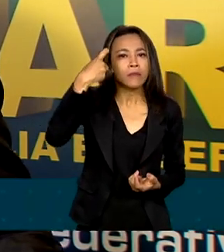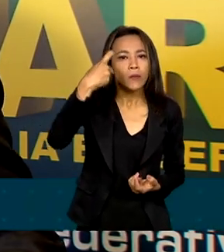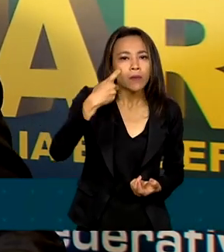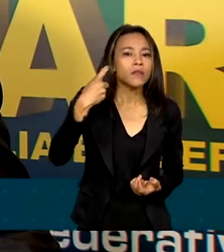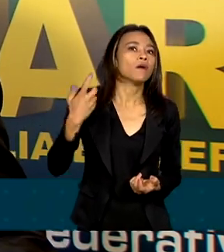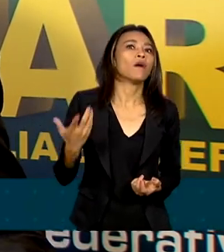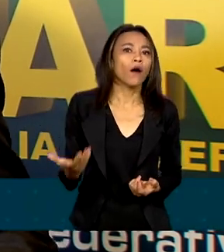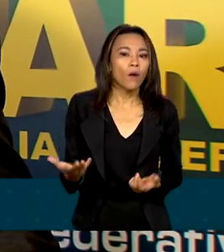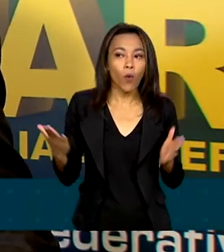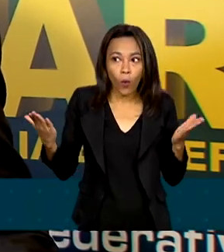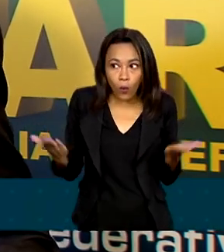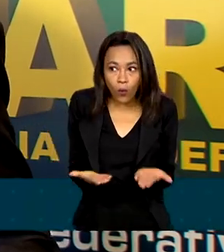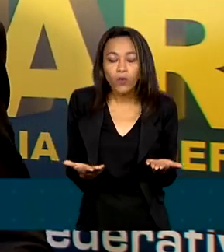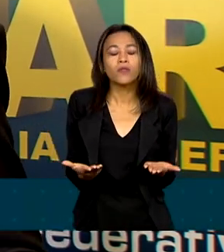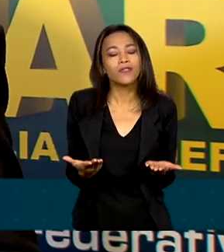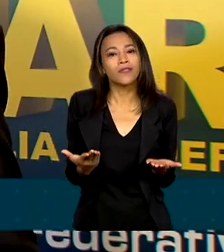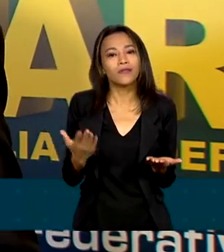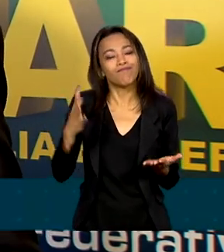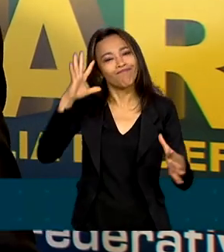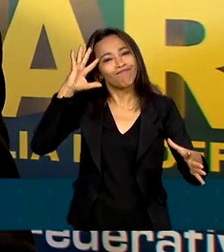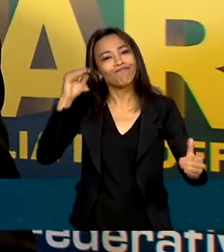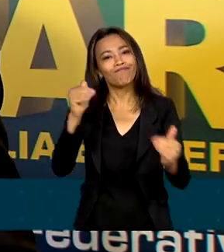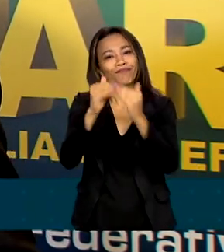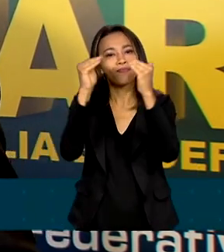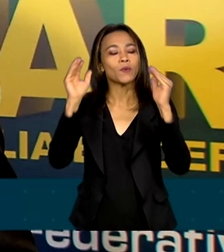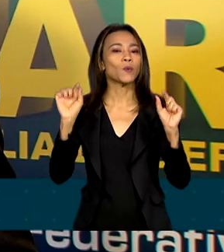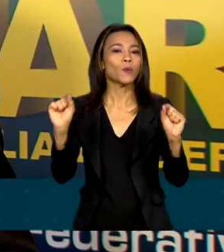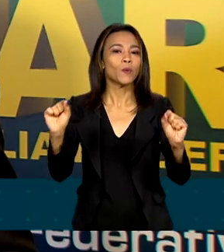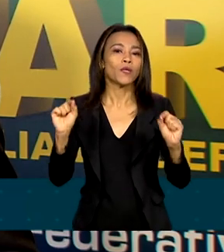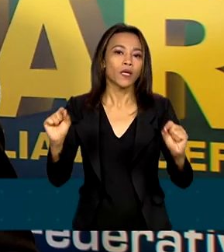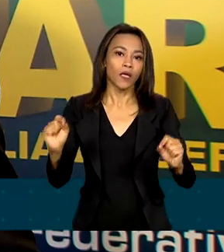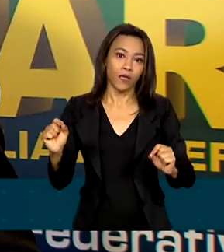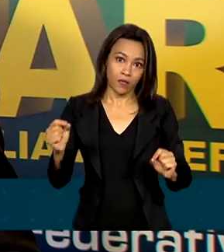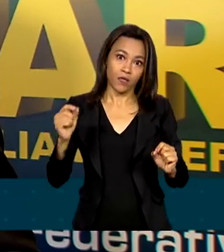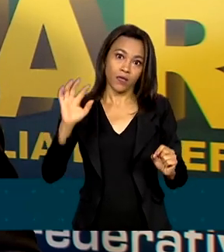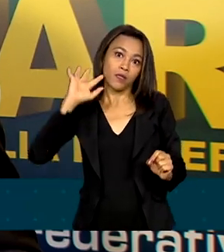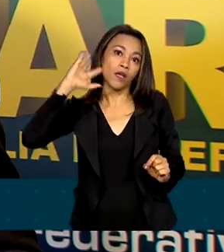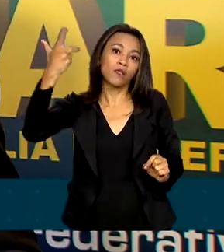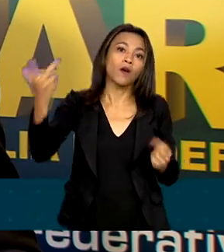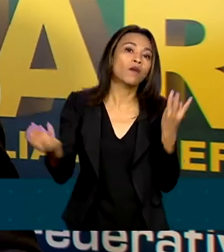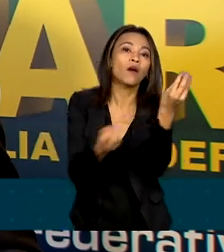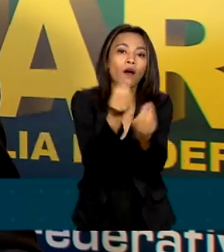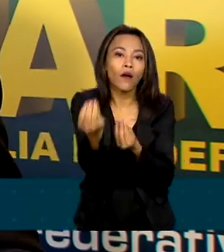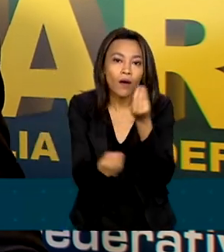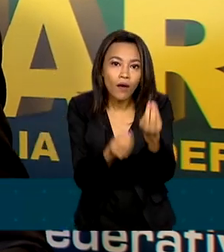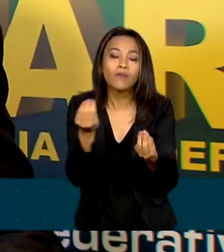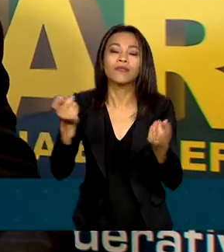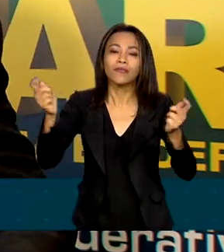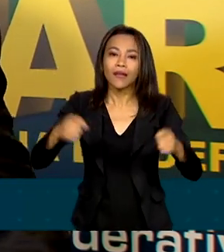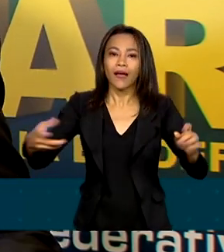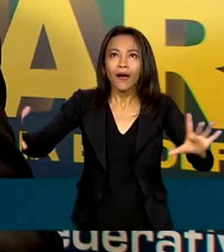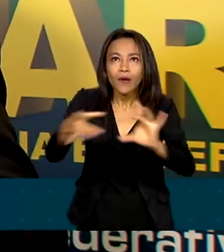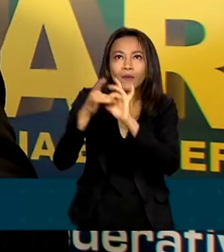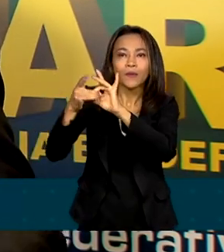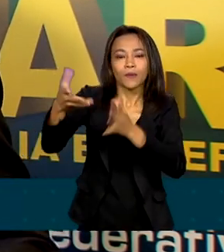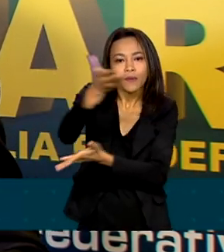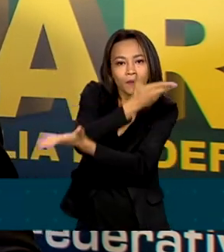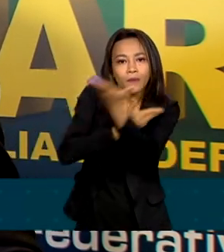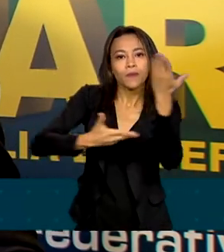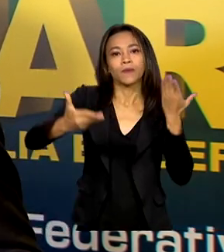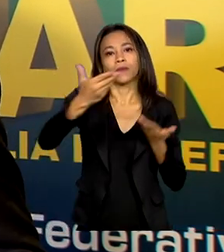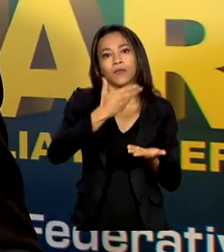Hoje há um entendimento de que a questão federativa se resolve e que o importante é a